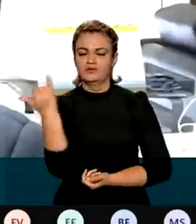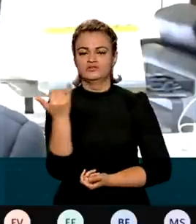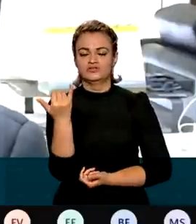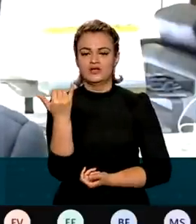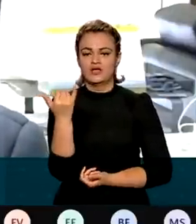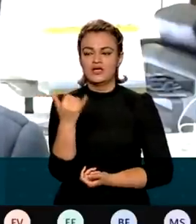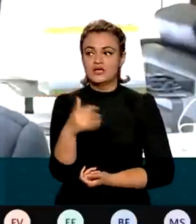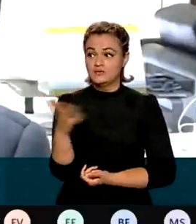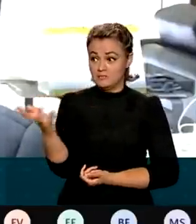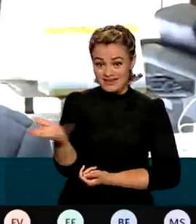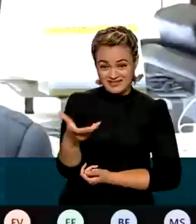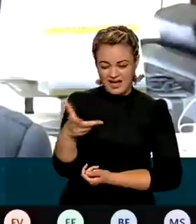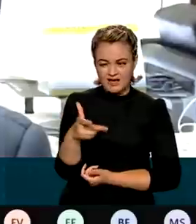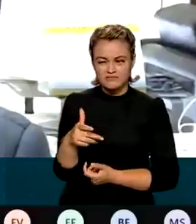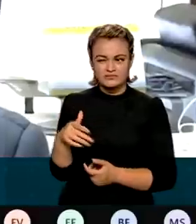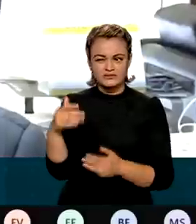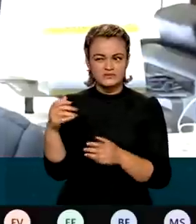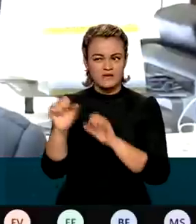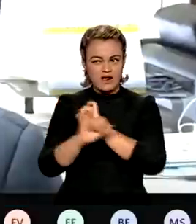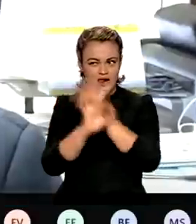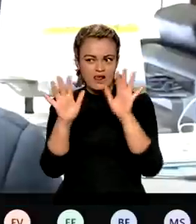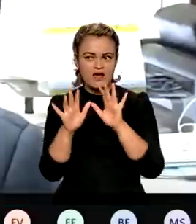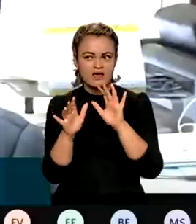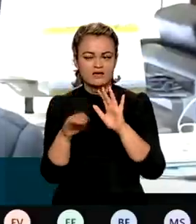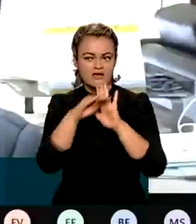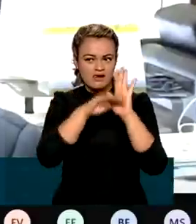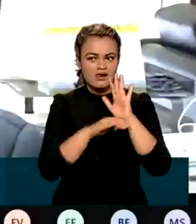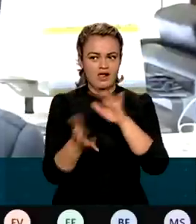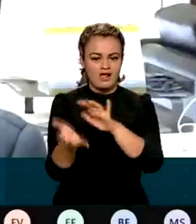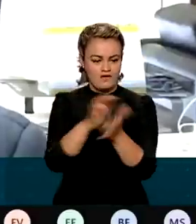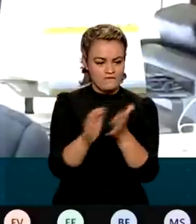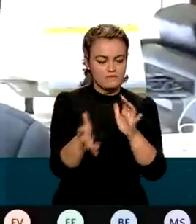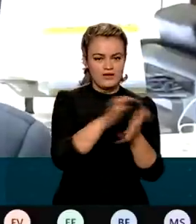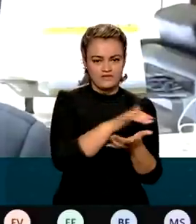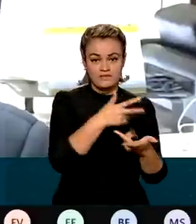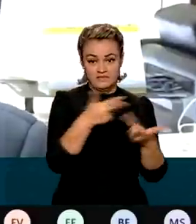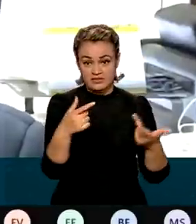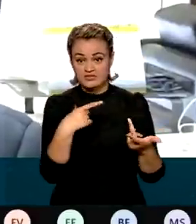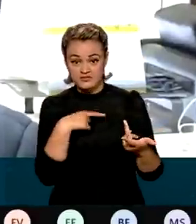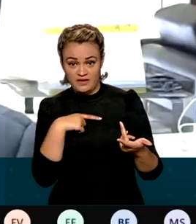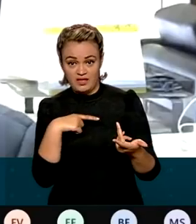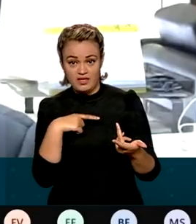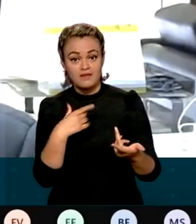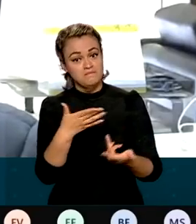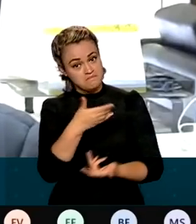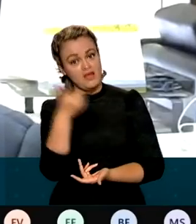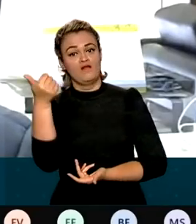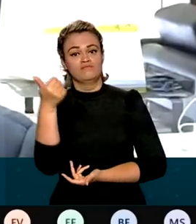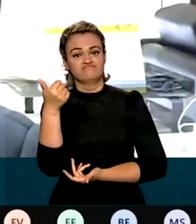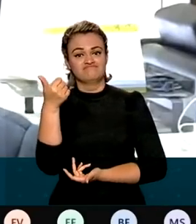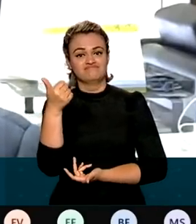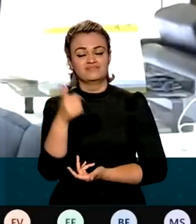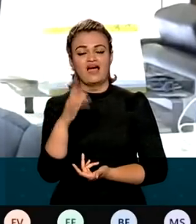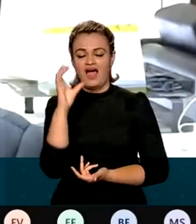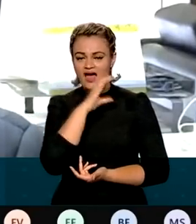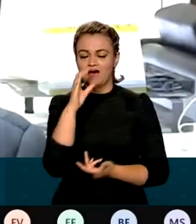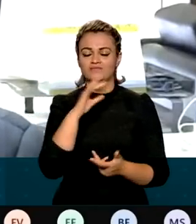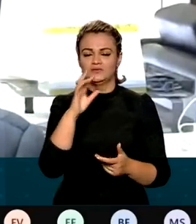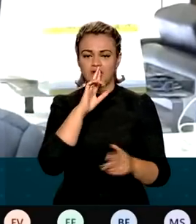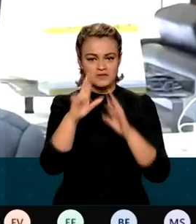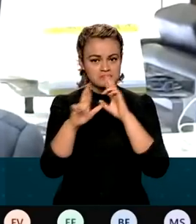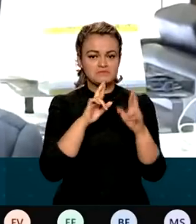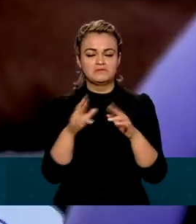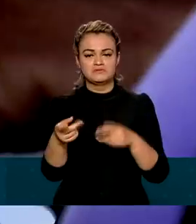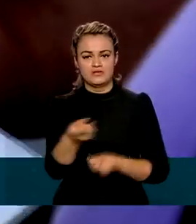e de maneira mais consistente avançarmos na agenda de reformas econômicas, mais rápido teremos melhores resultados